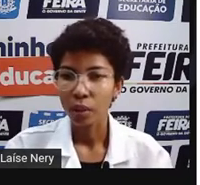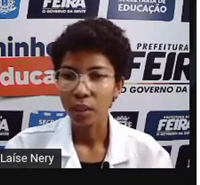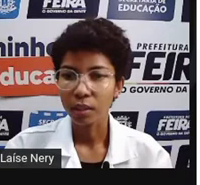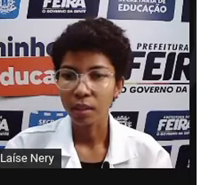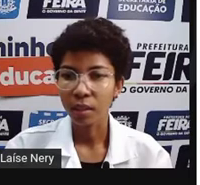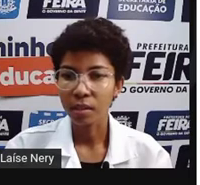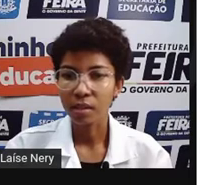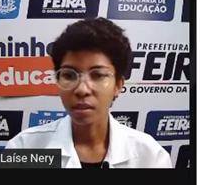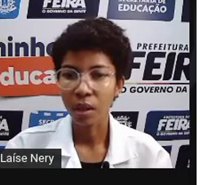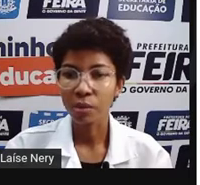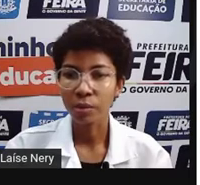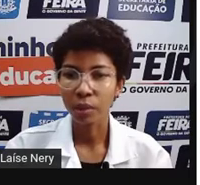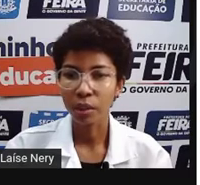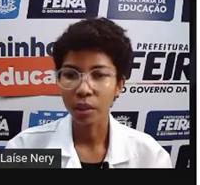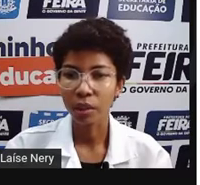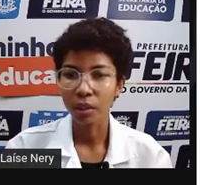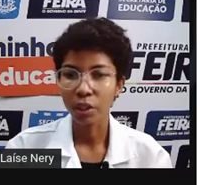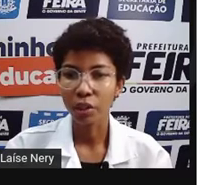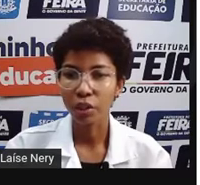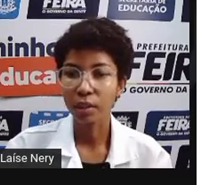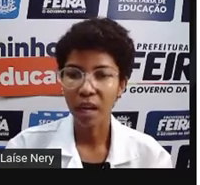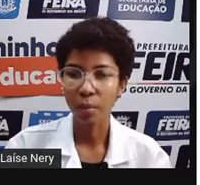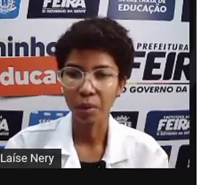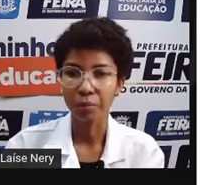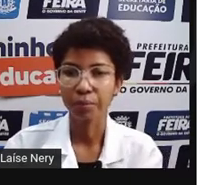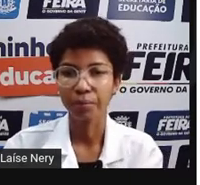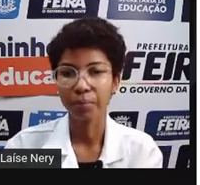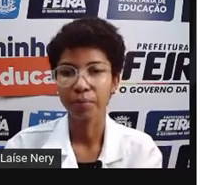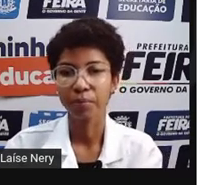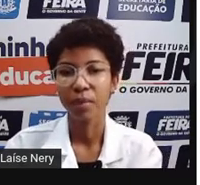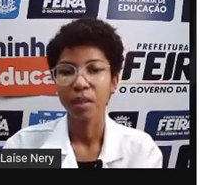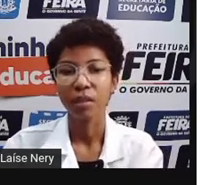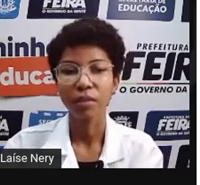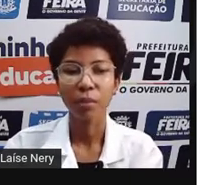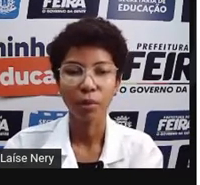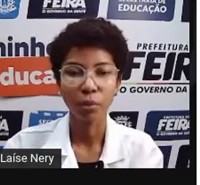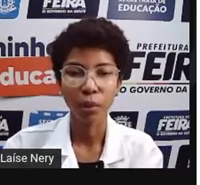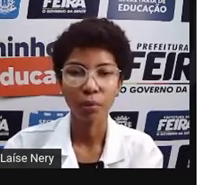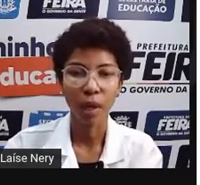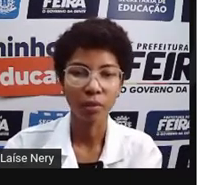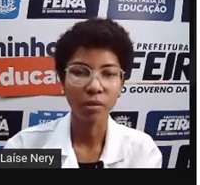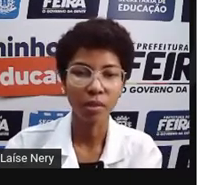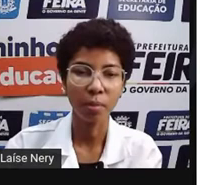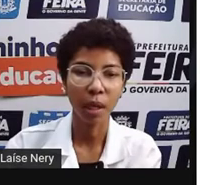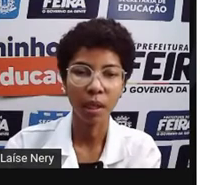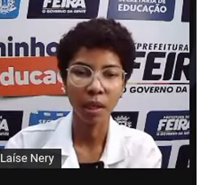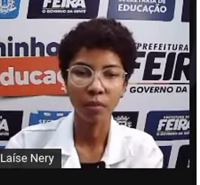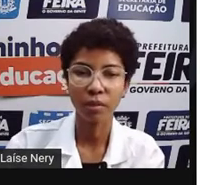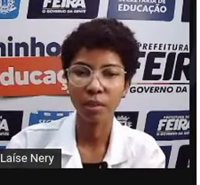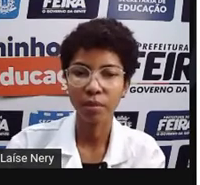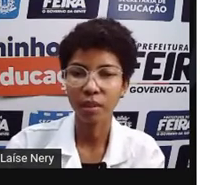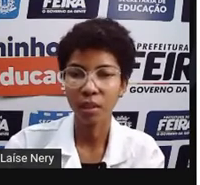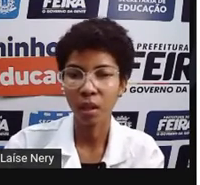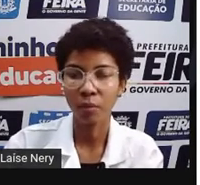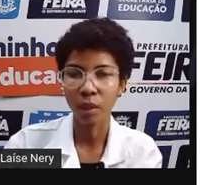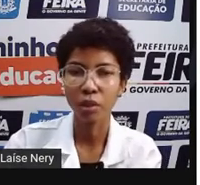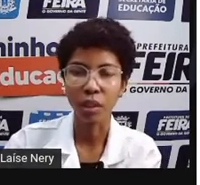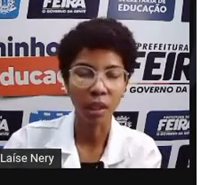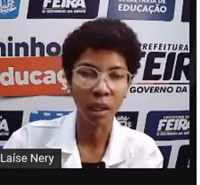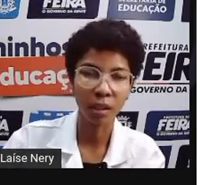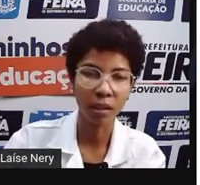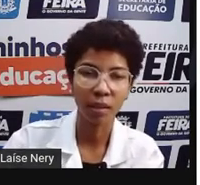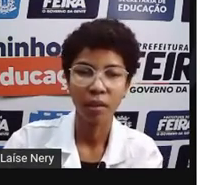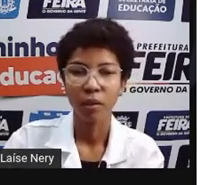Que tem esse sinalzinho aqui de W. Então, você pode procurar no seu aparelho, sempre vai ter lá uma